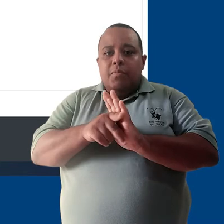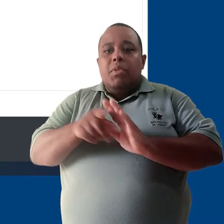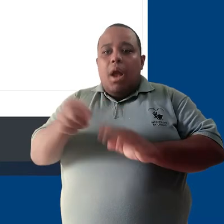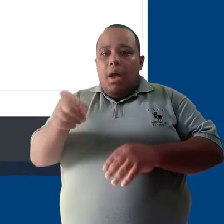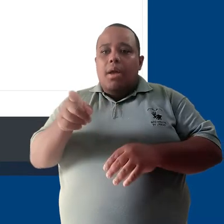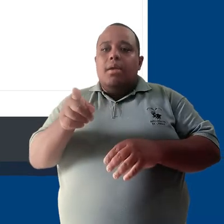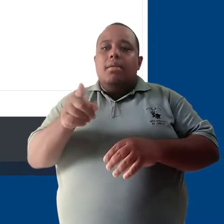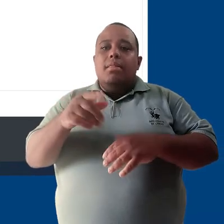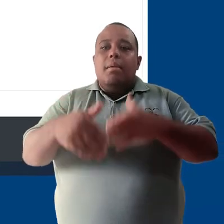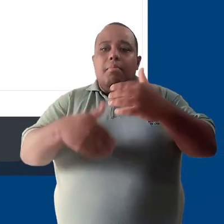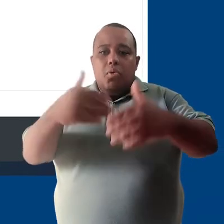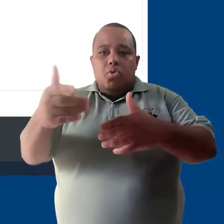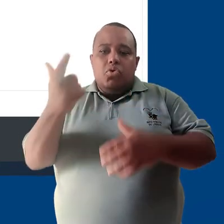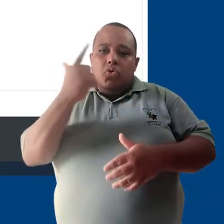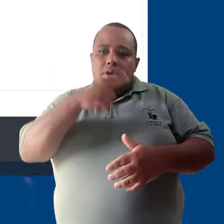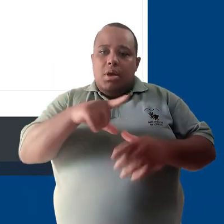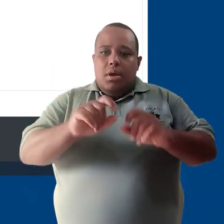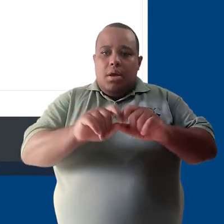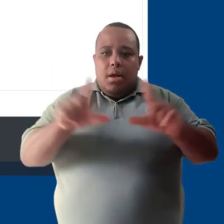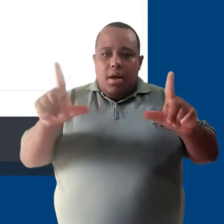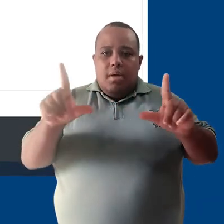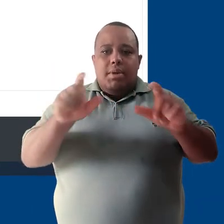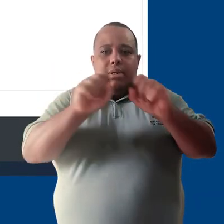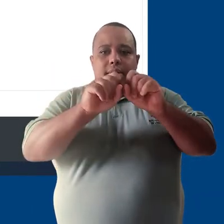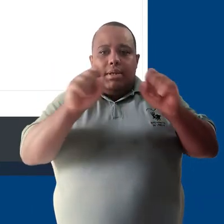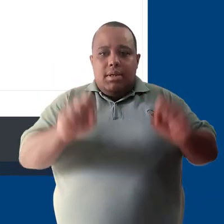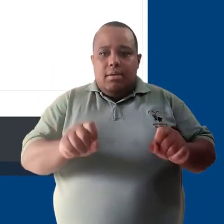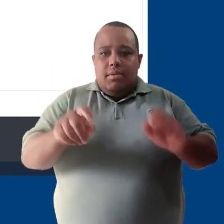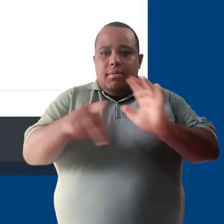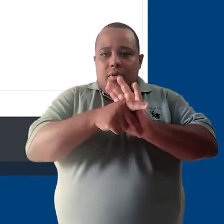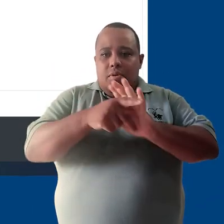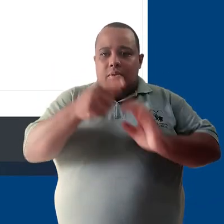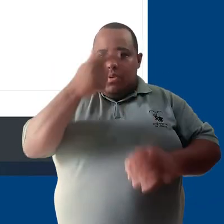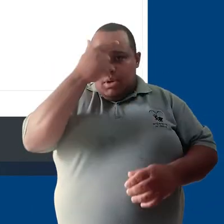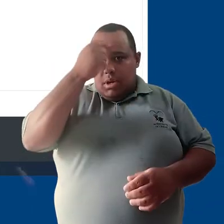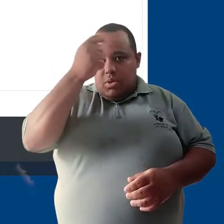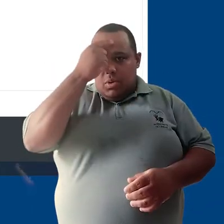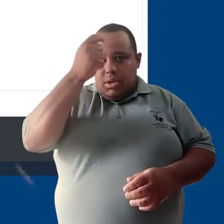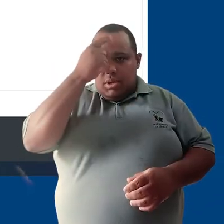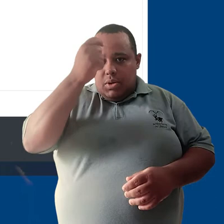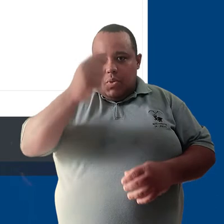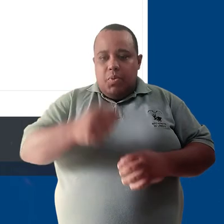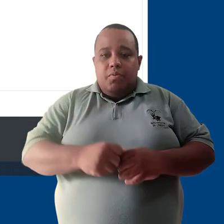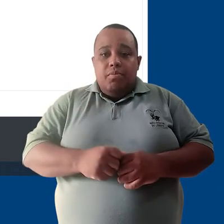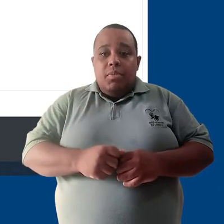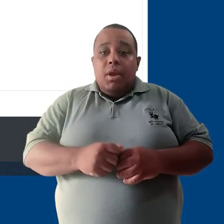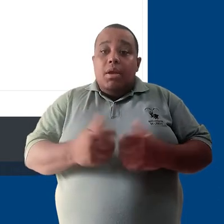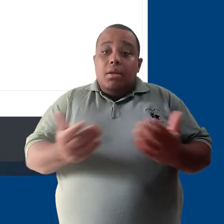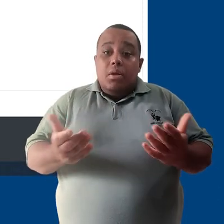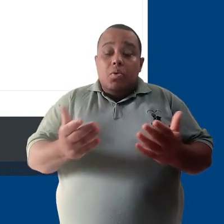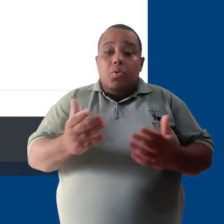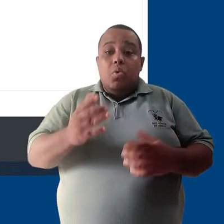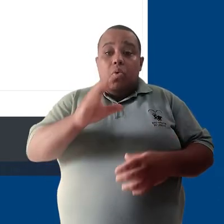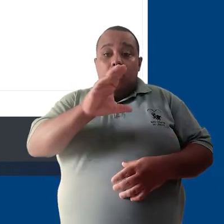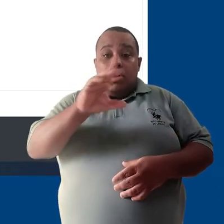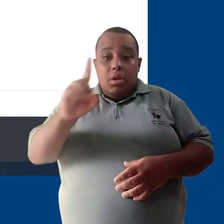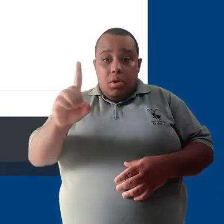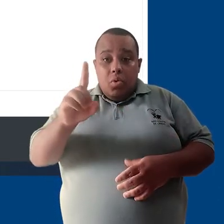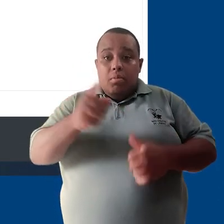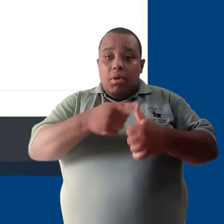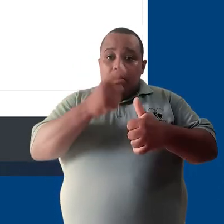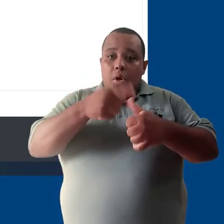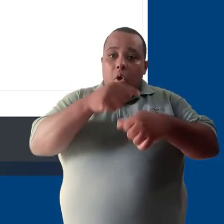que vai, a partir de então, ter acesso à plataforma de graduação. Então, resumindo, coordenadores